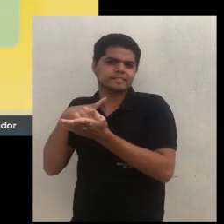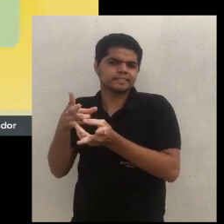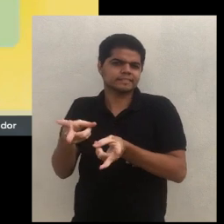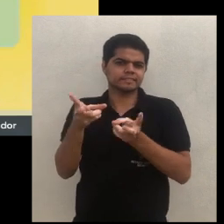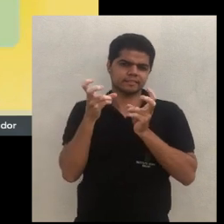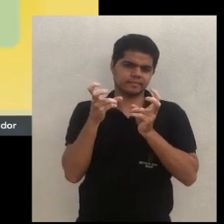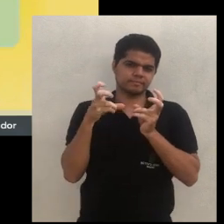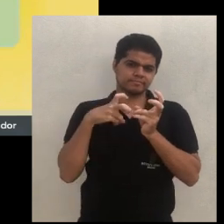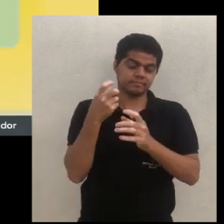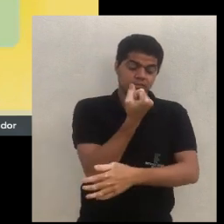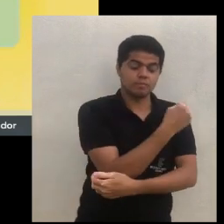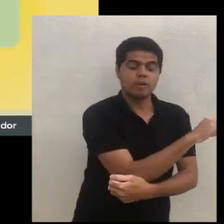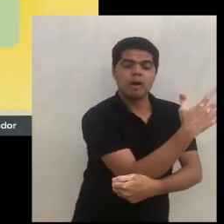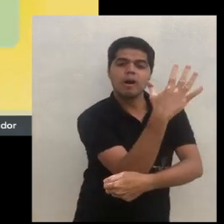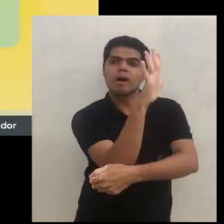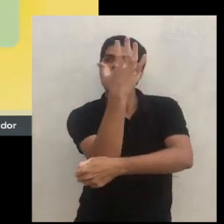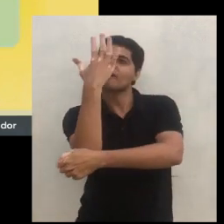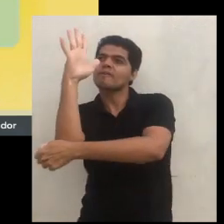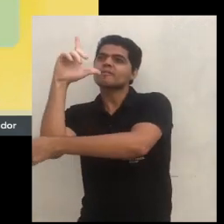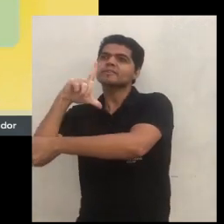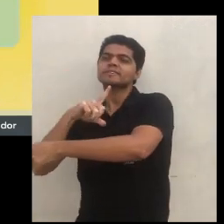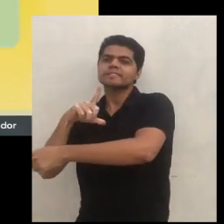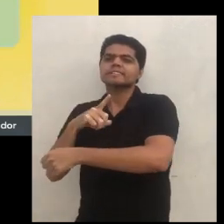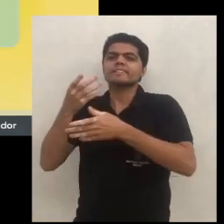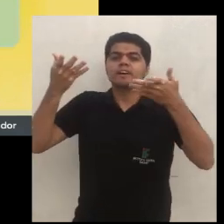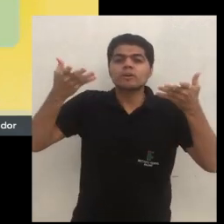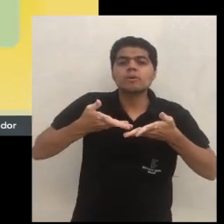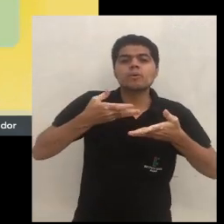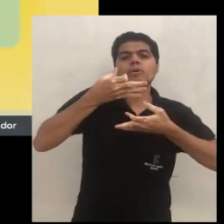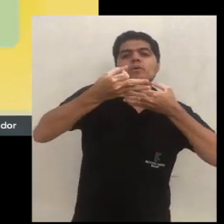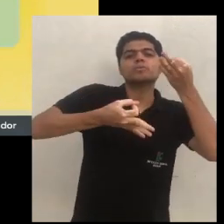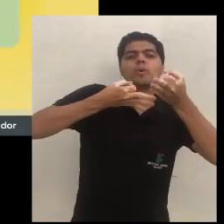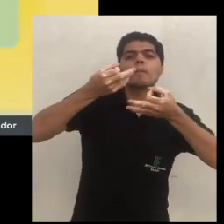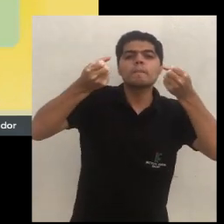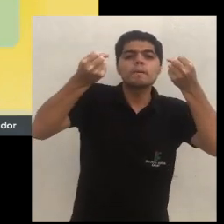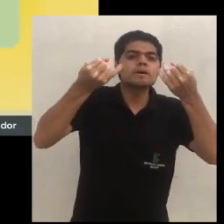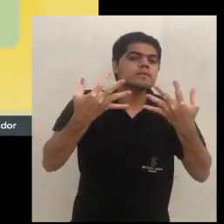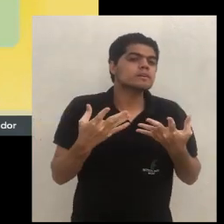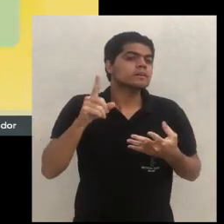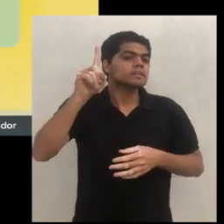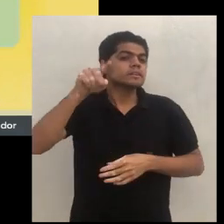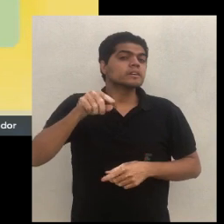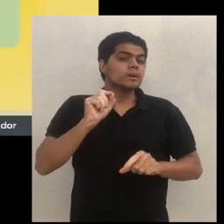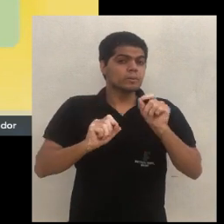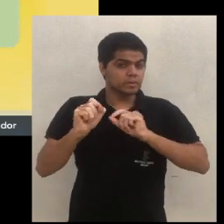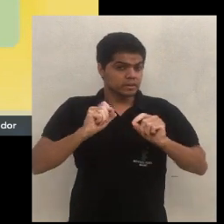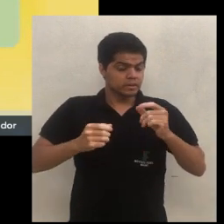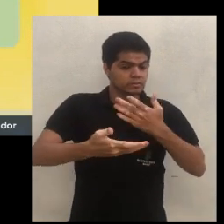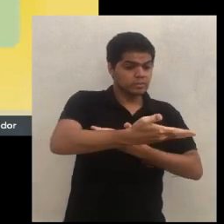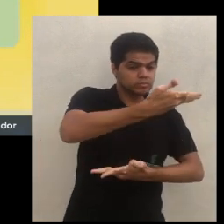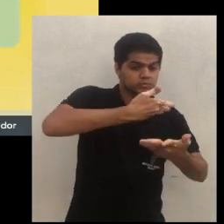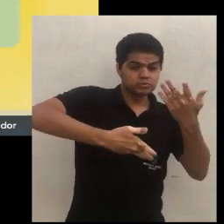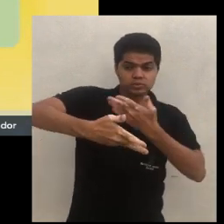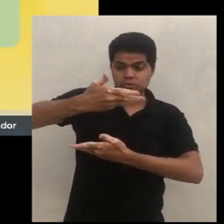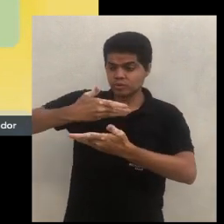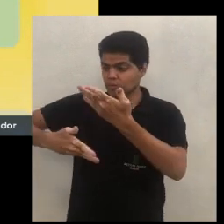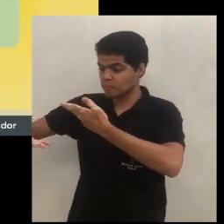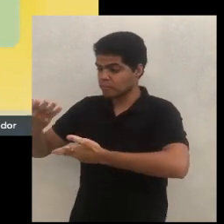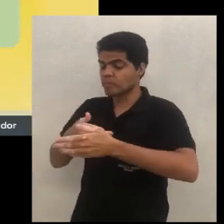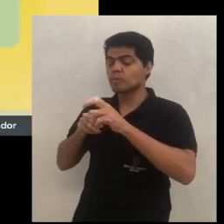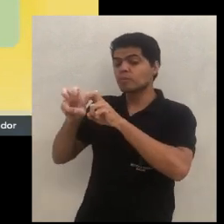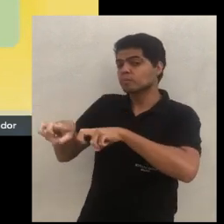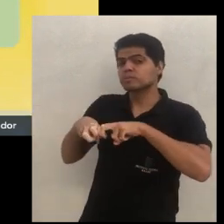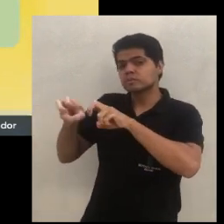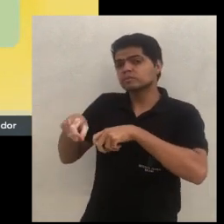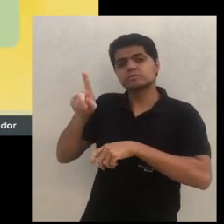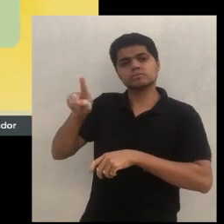Mas a agrofloresta que eu defendo, a agrofloresta que eu falo aqui para vocês, é a agrofloresta que promove as interações como na